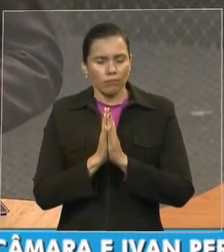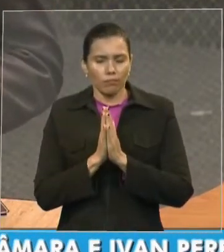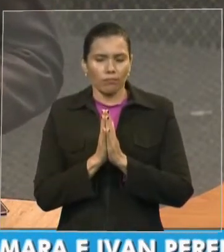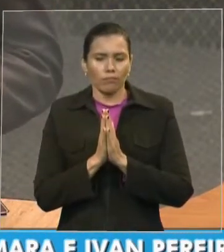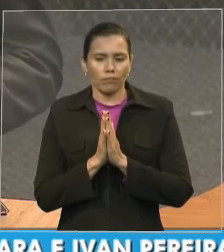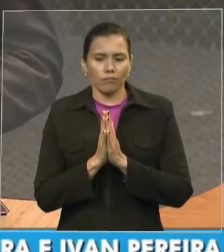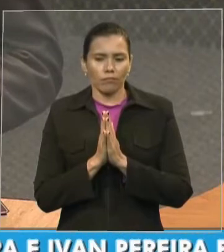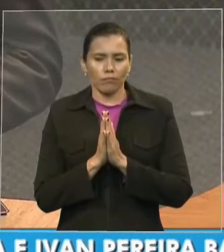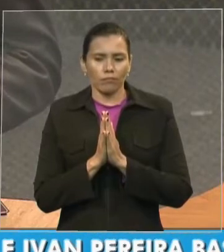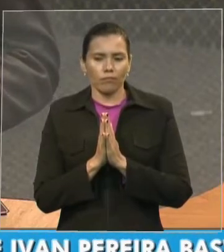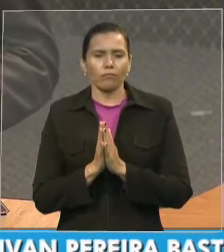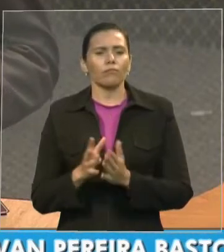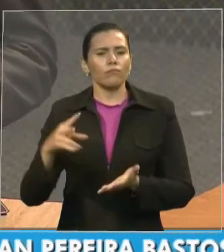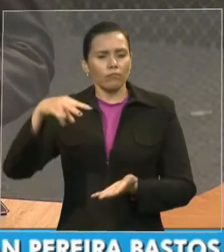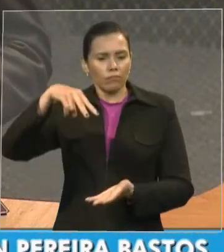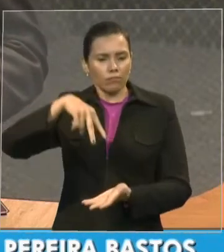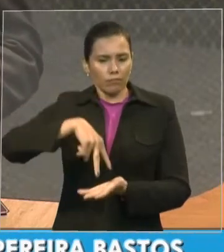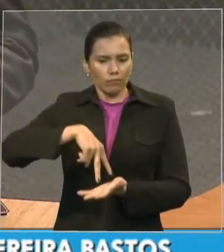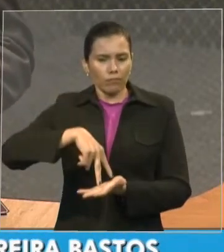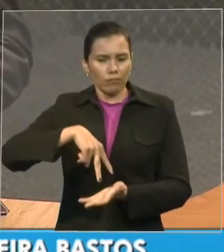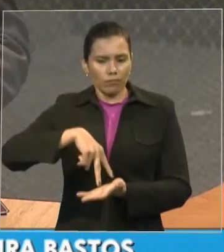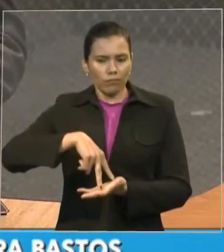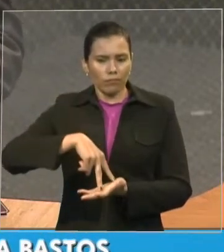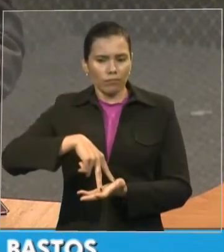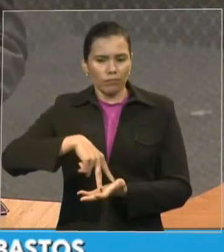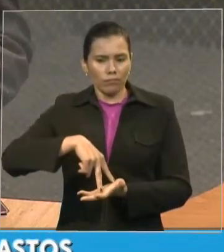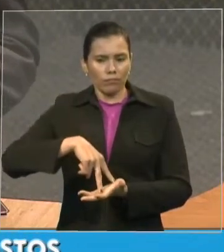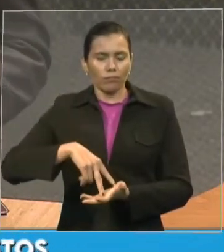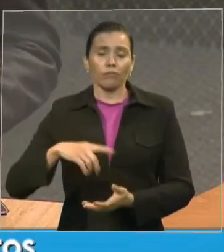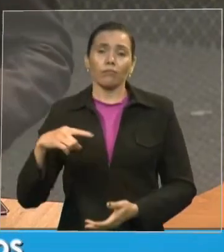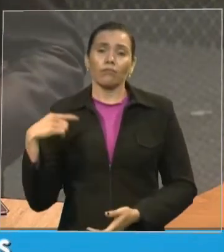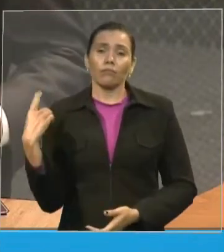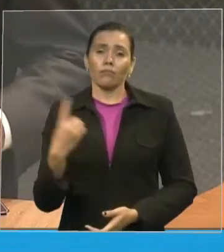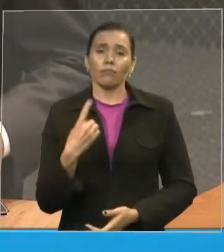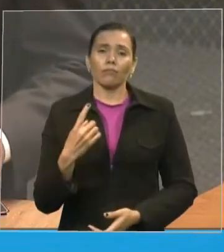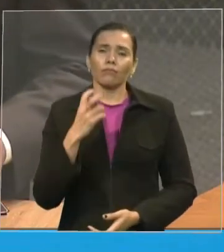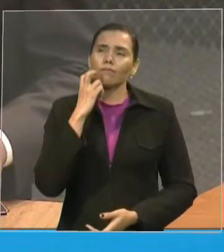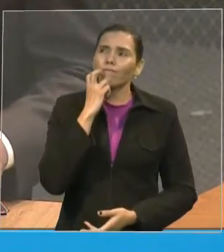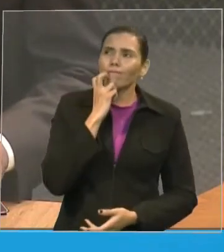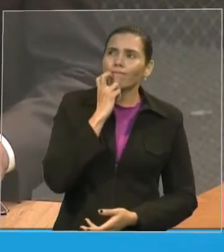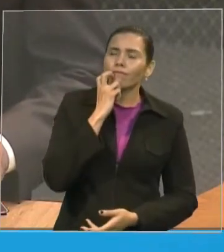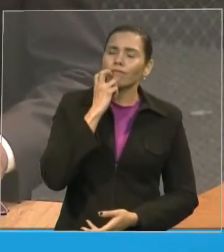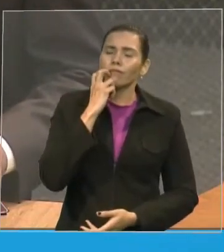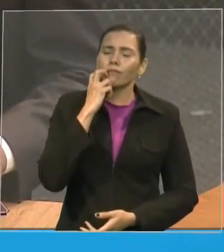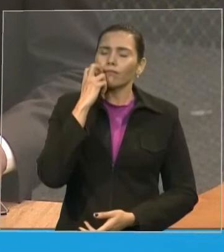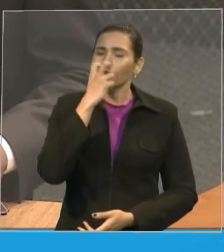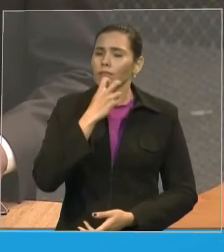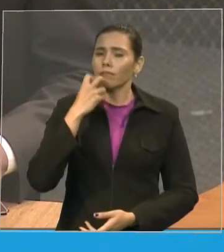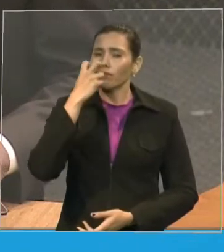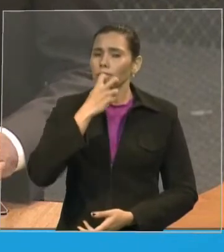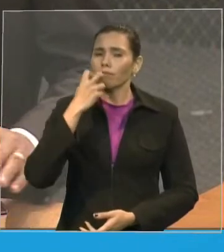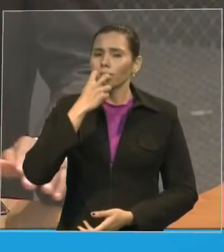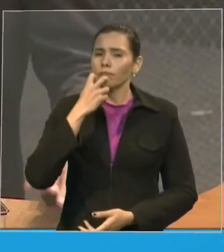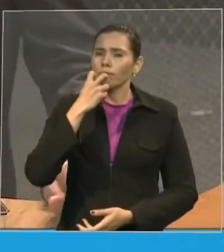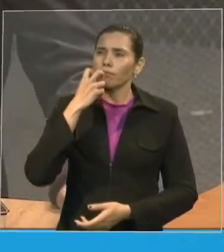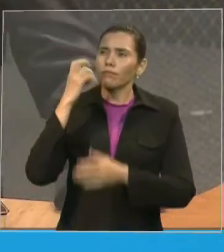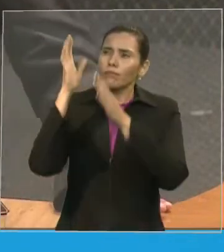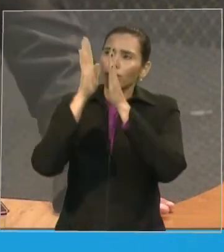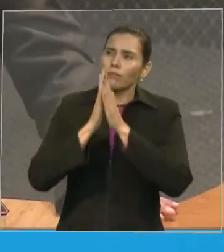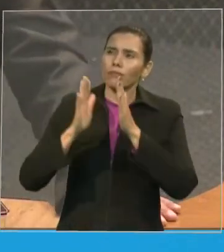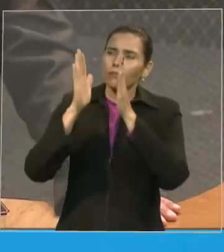vez em pé para nós elevarmos a nossa voz em oração a Deus e